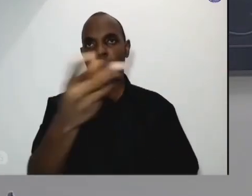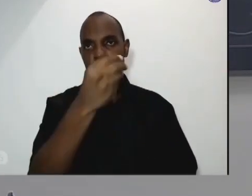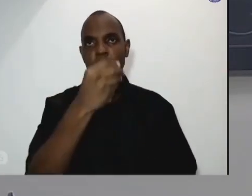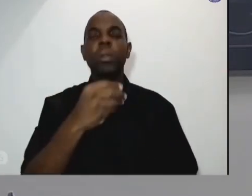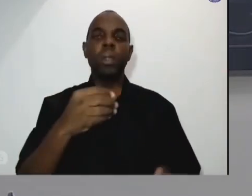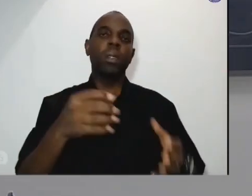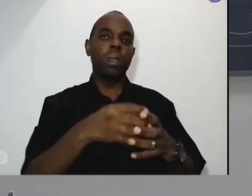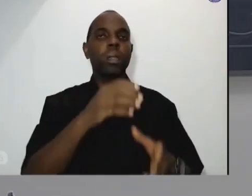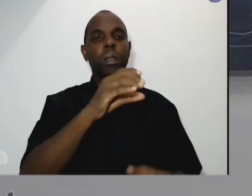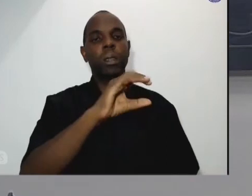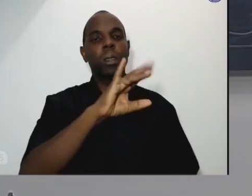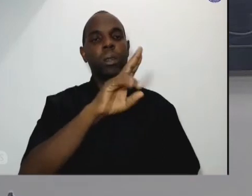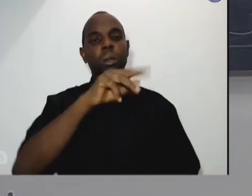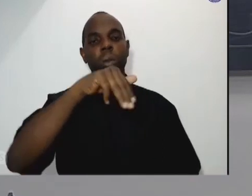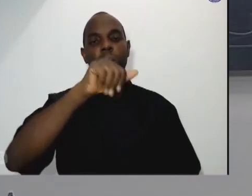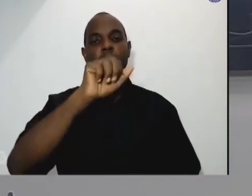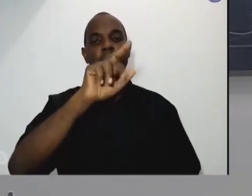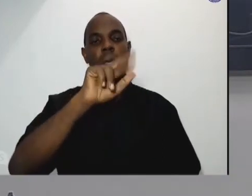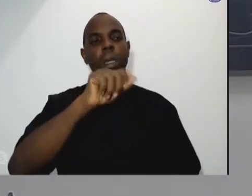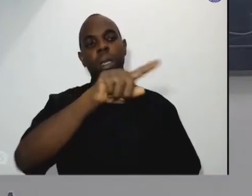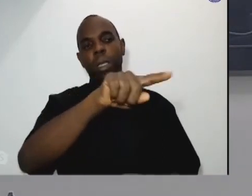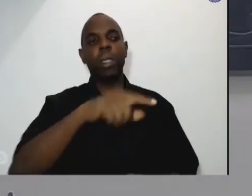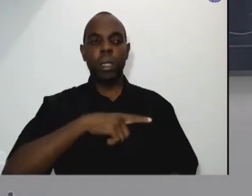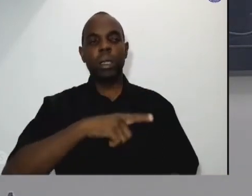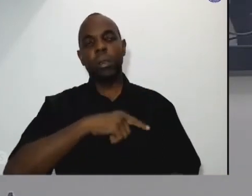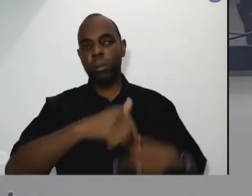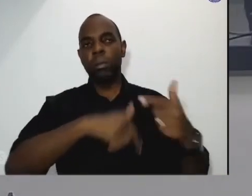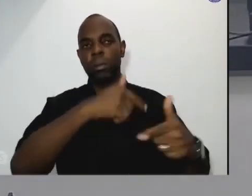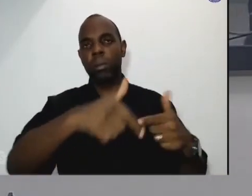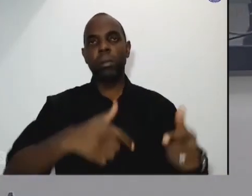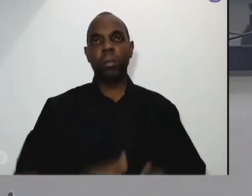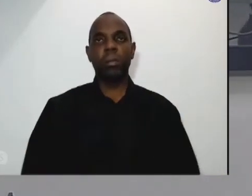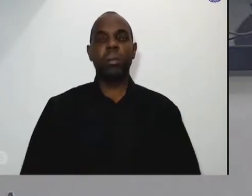que coordenou os trabalhos de batidura muito obrigado